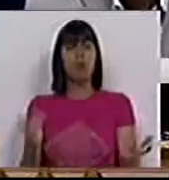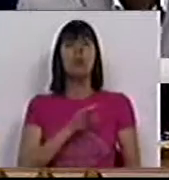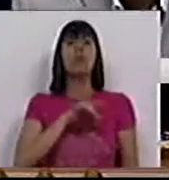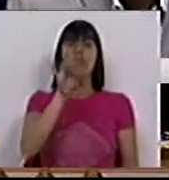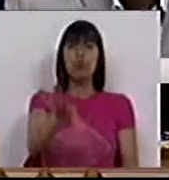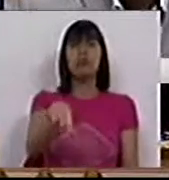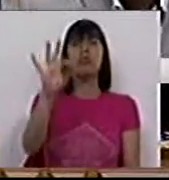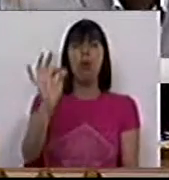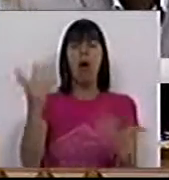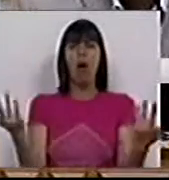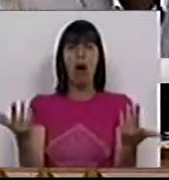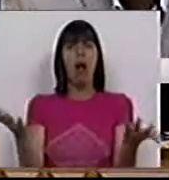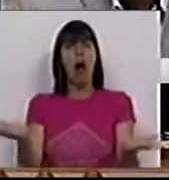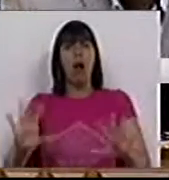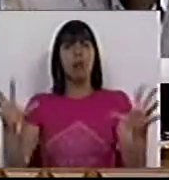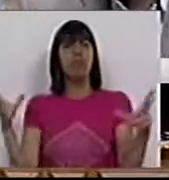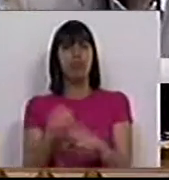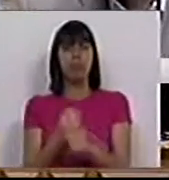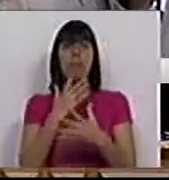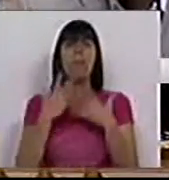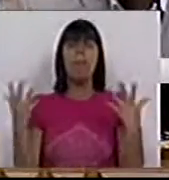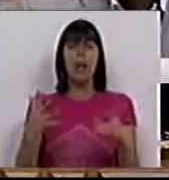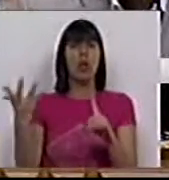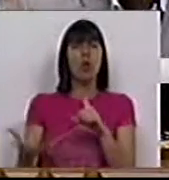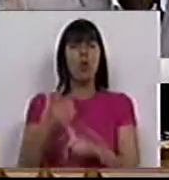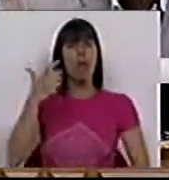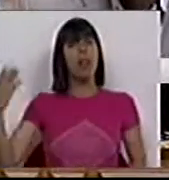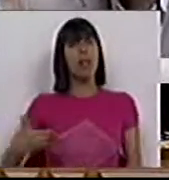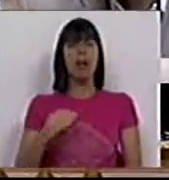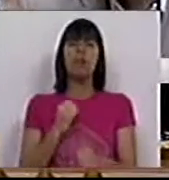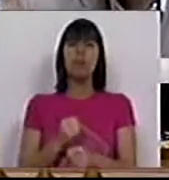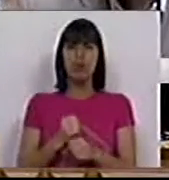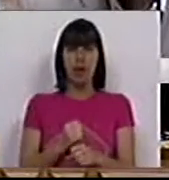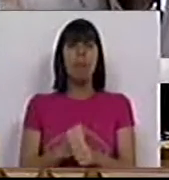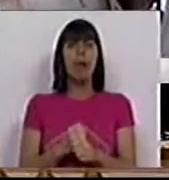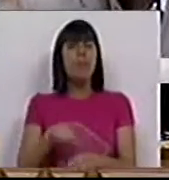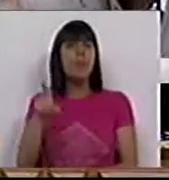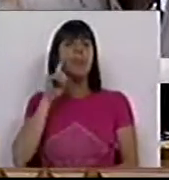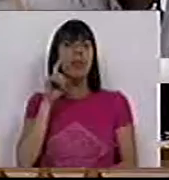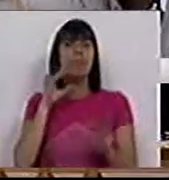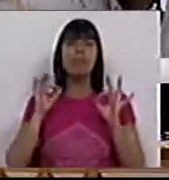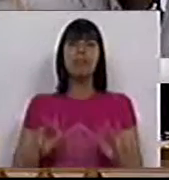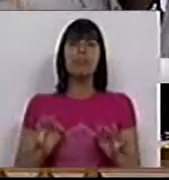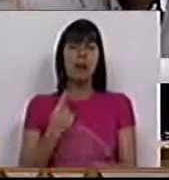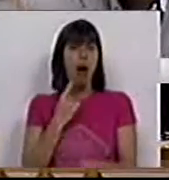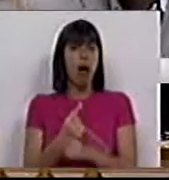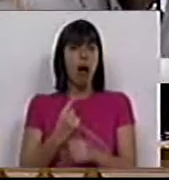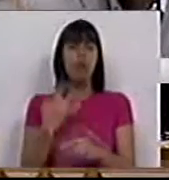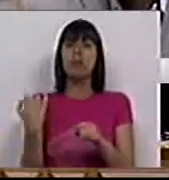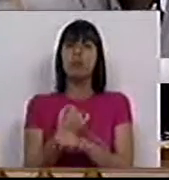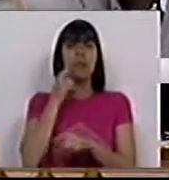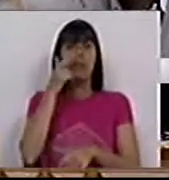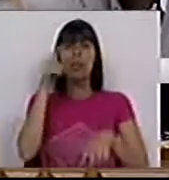O Sr. escolheu desconstruir uma grande conquista do direito do trabalho, que foi a proteção destes mesmos